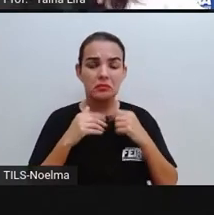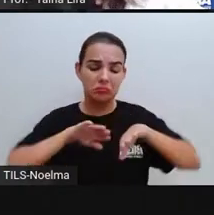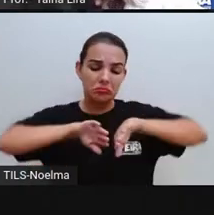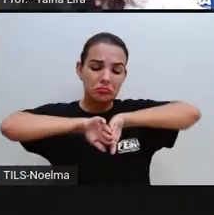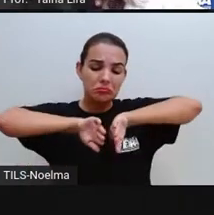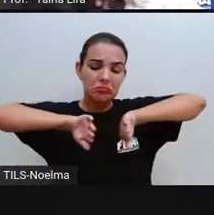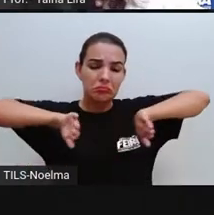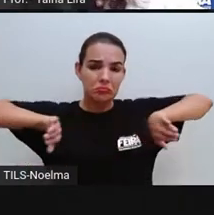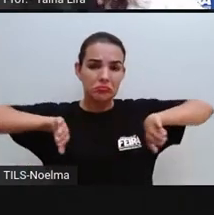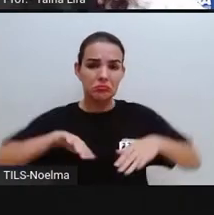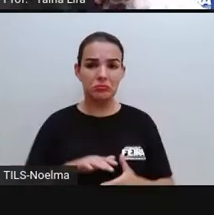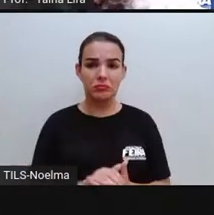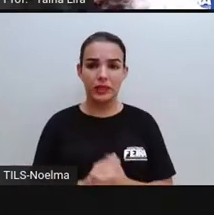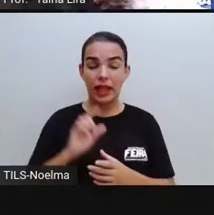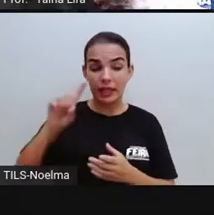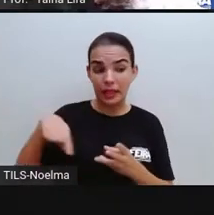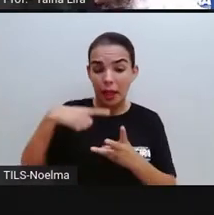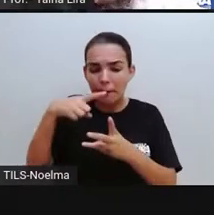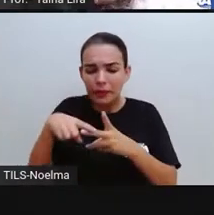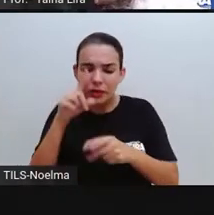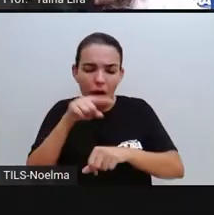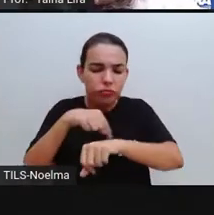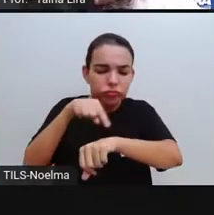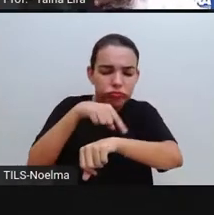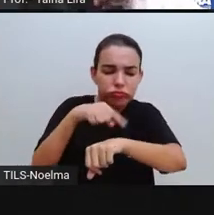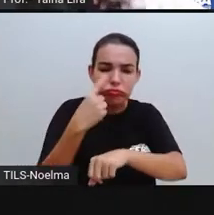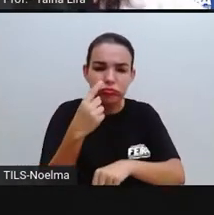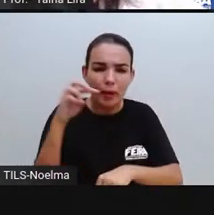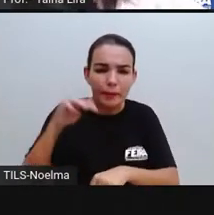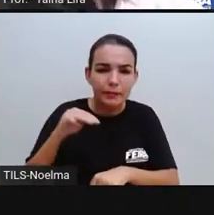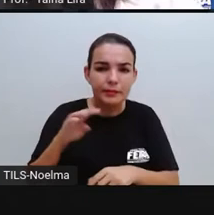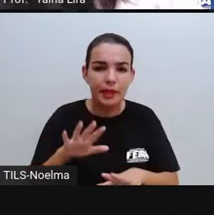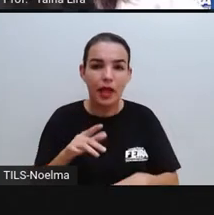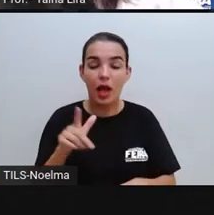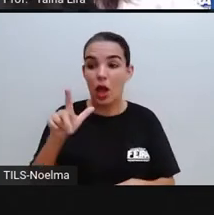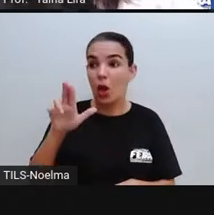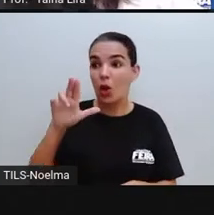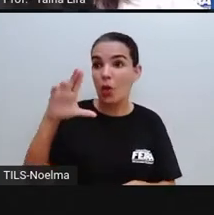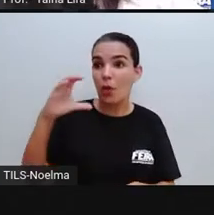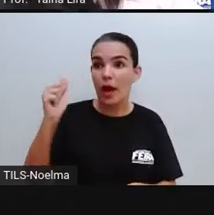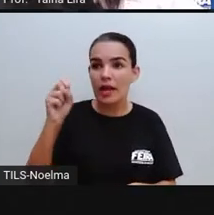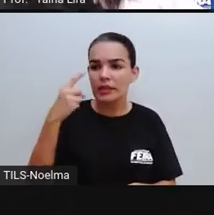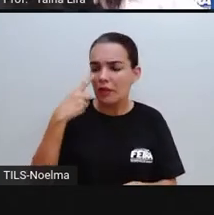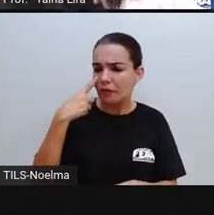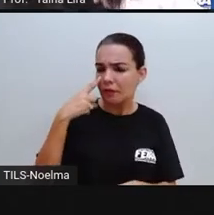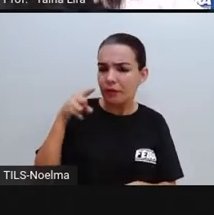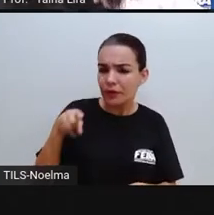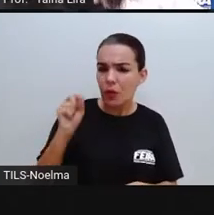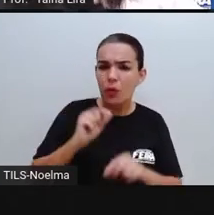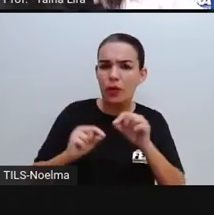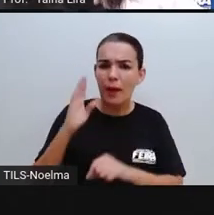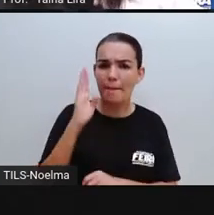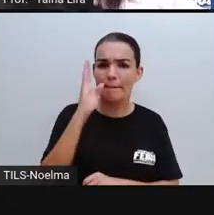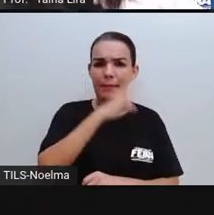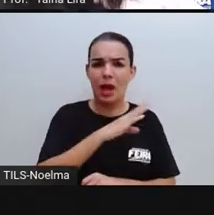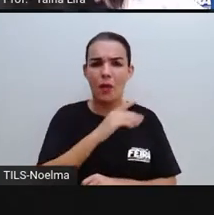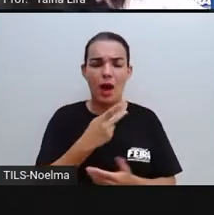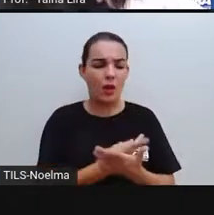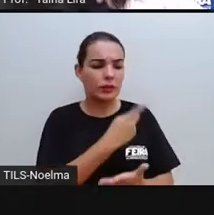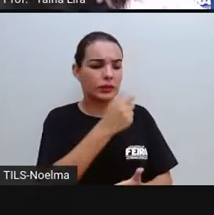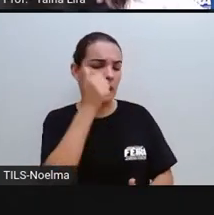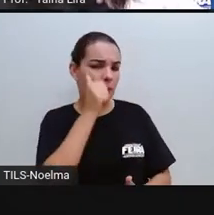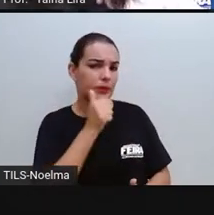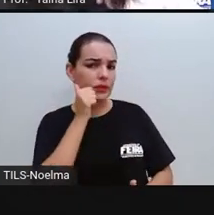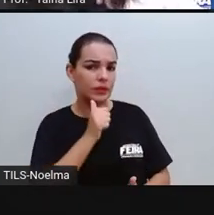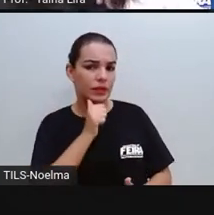afastou. Depois de alguns minutos, Lucas viu o mal que havia causado a Júlia e,